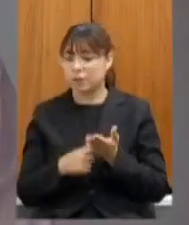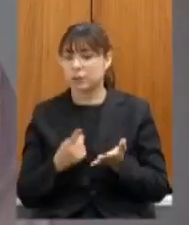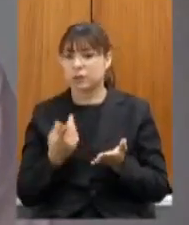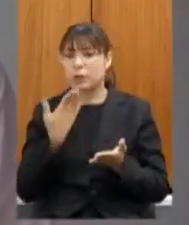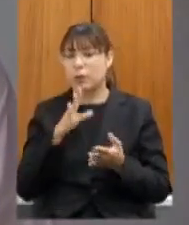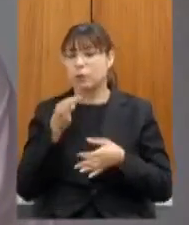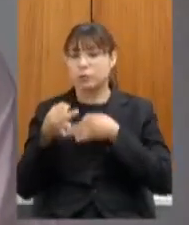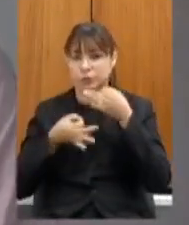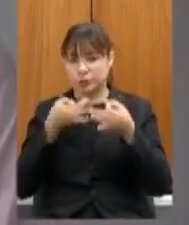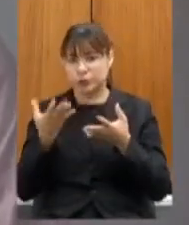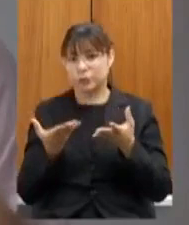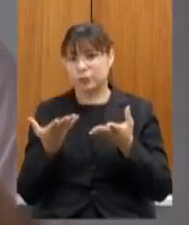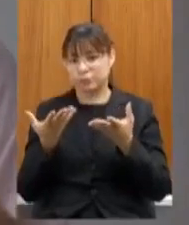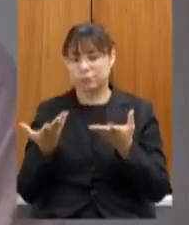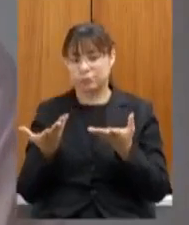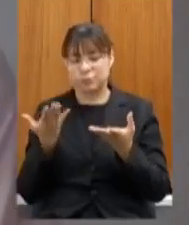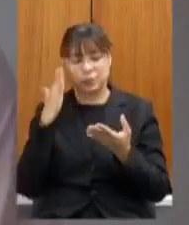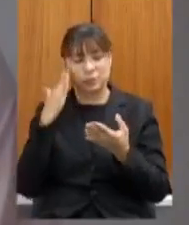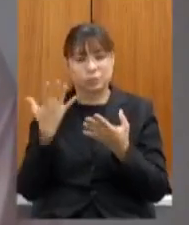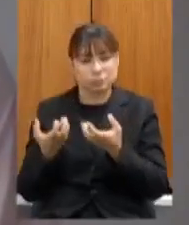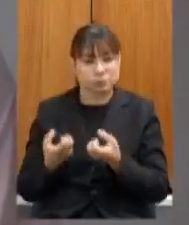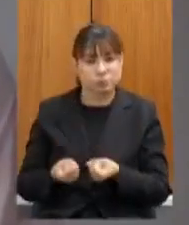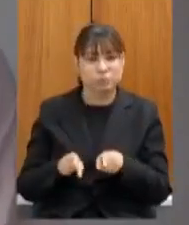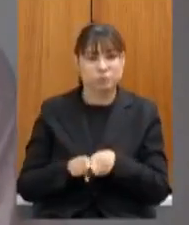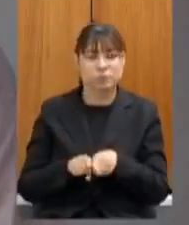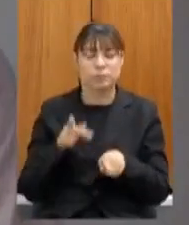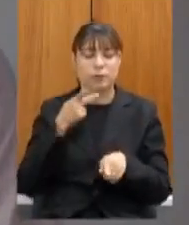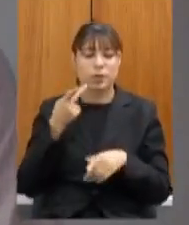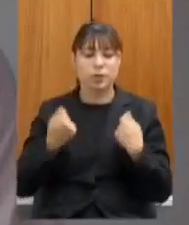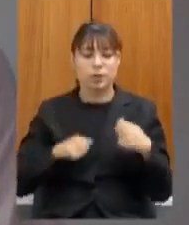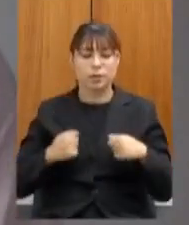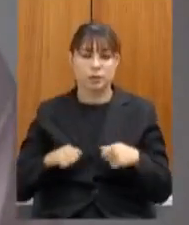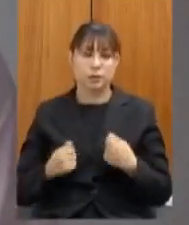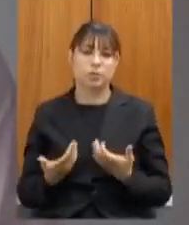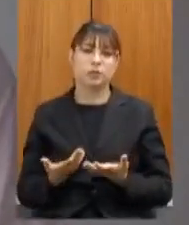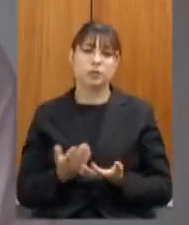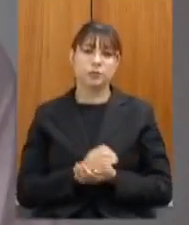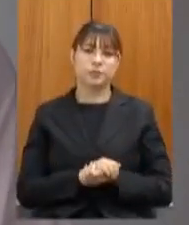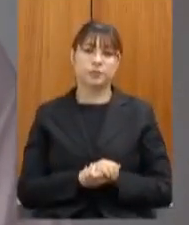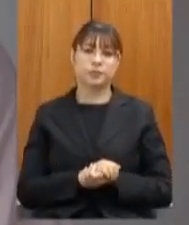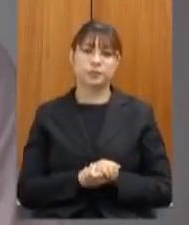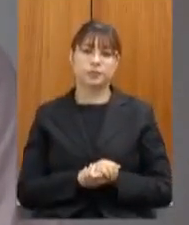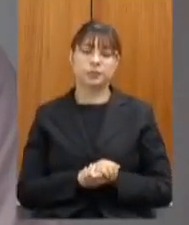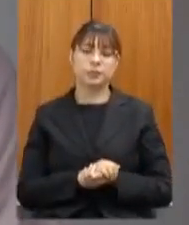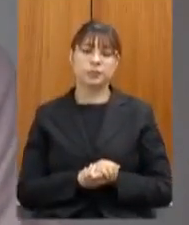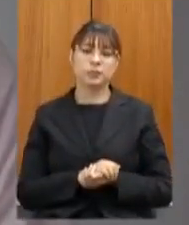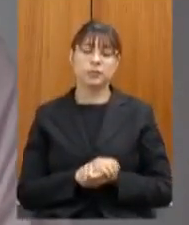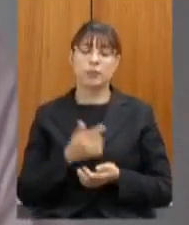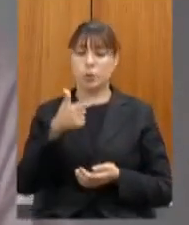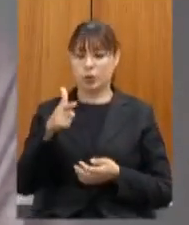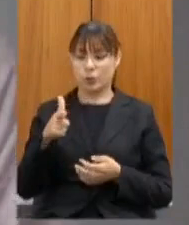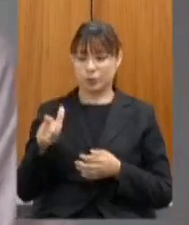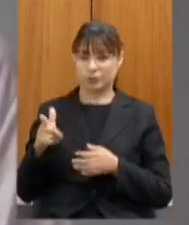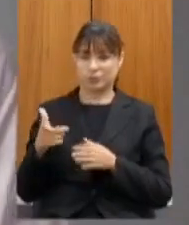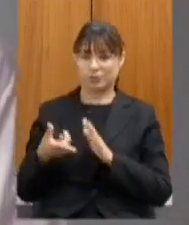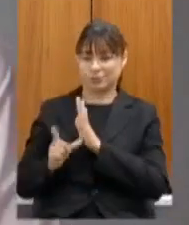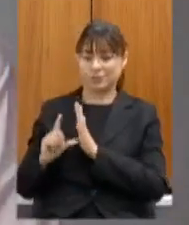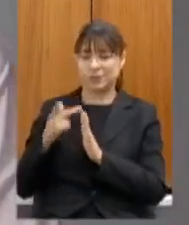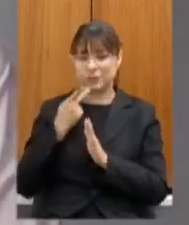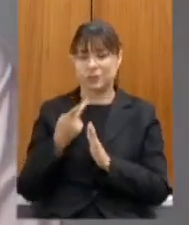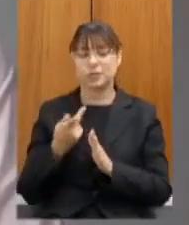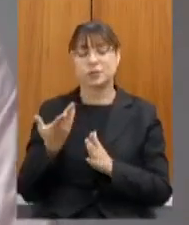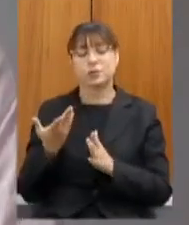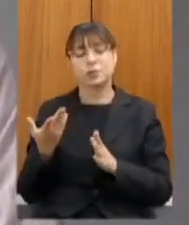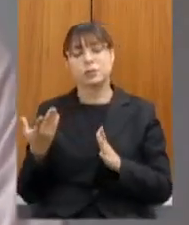recorrentemente fala da necessidade como outros que o antecederam desse maior desse